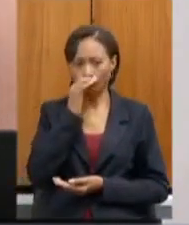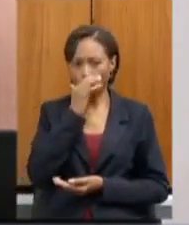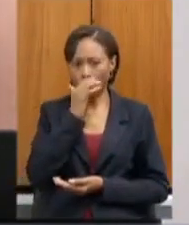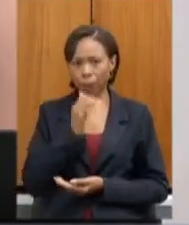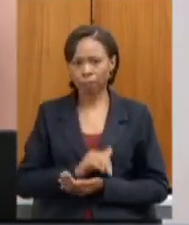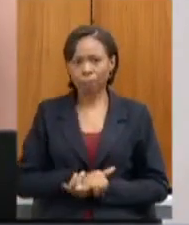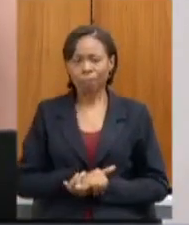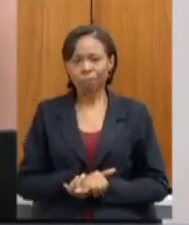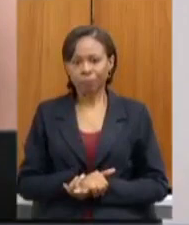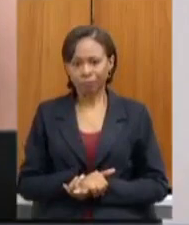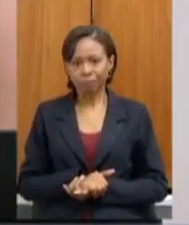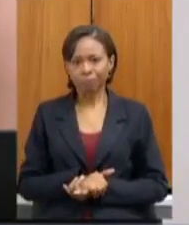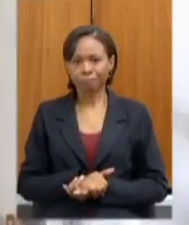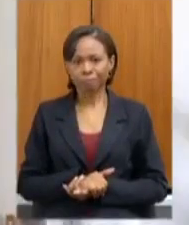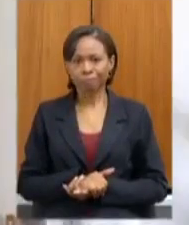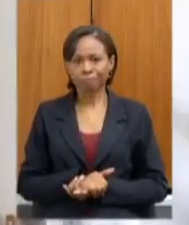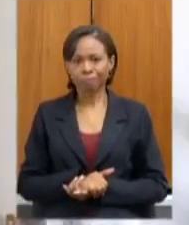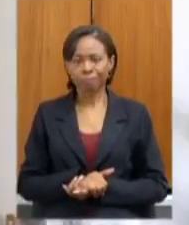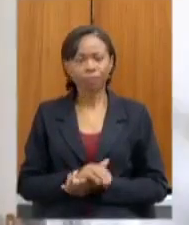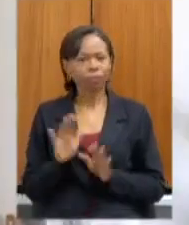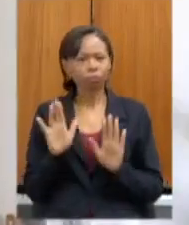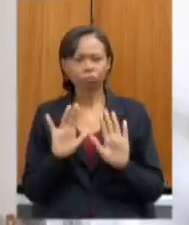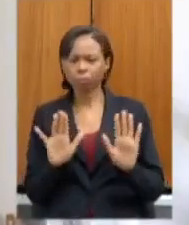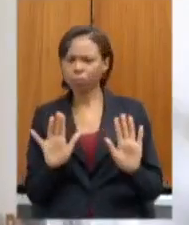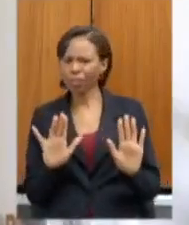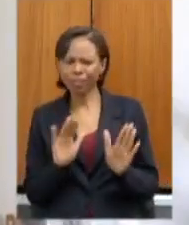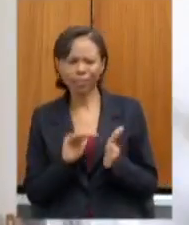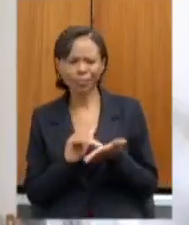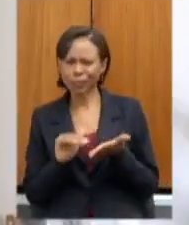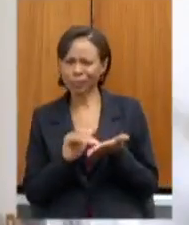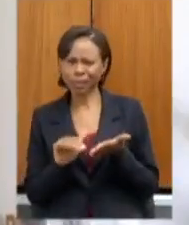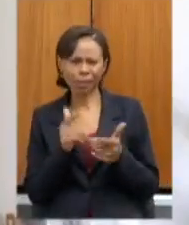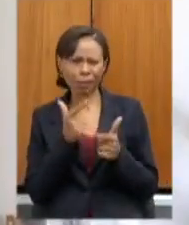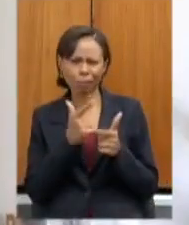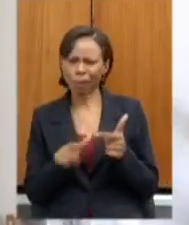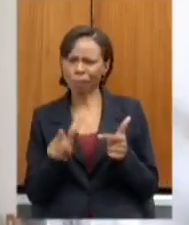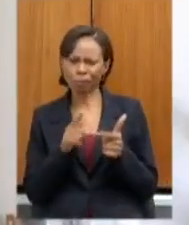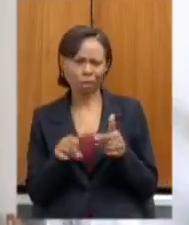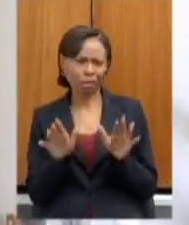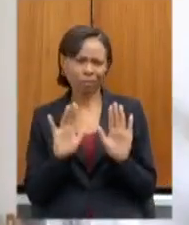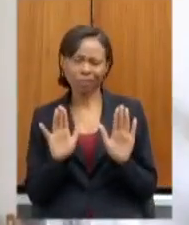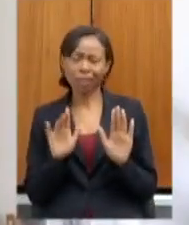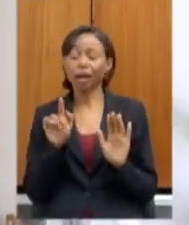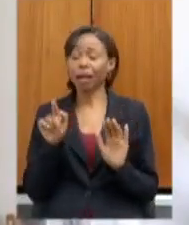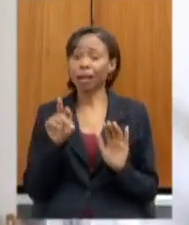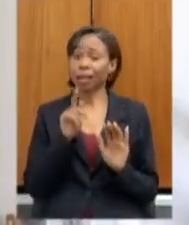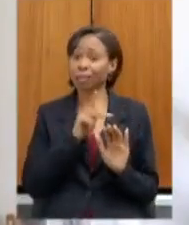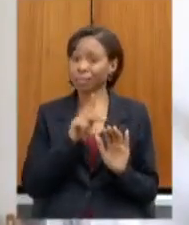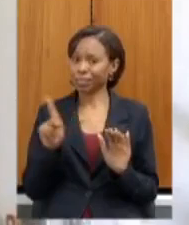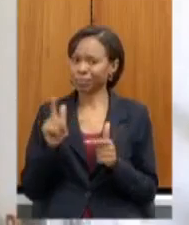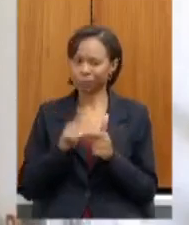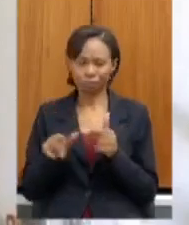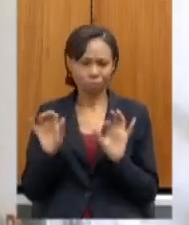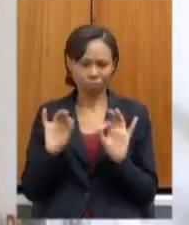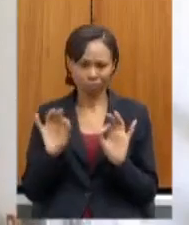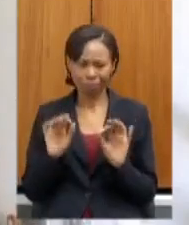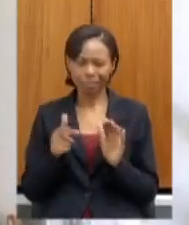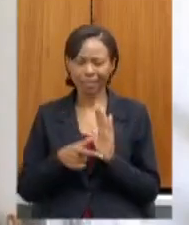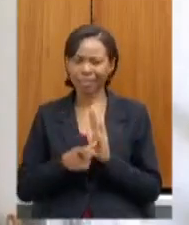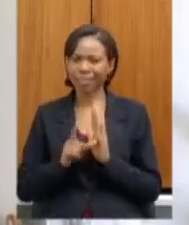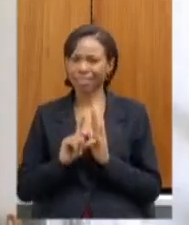Obrigada presidente não tem problema nenhum está tranquilo eu acho